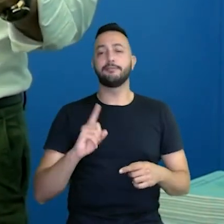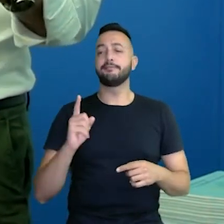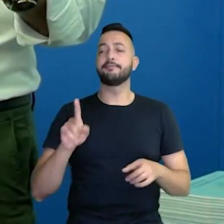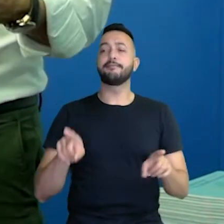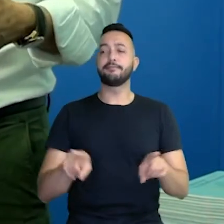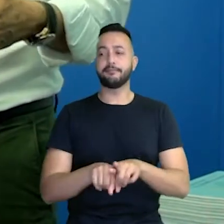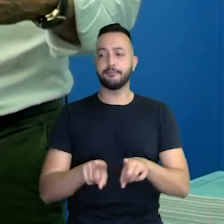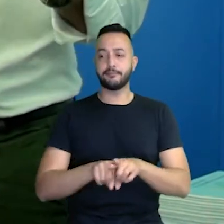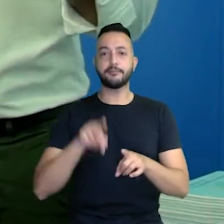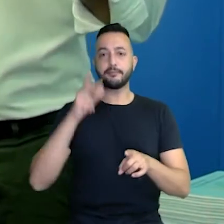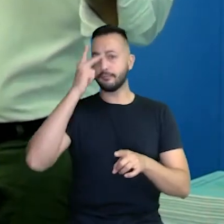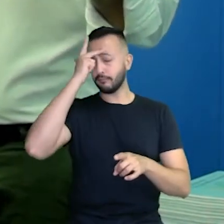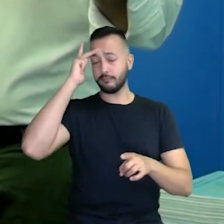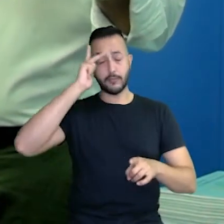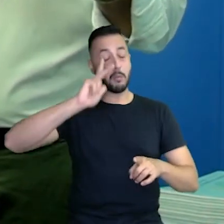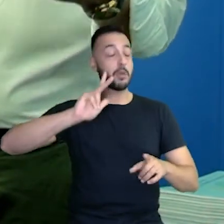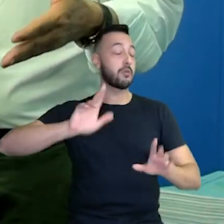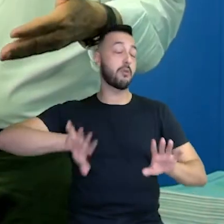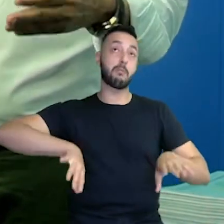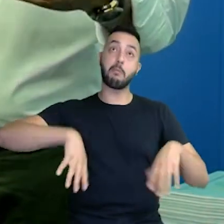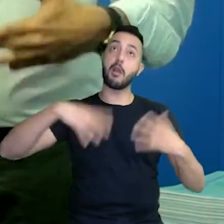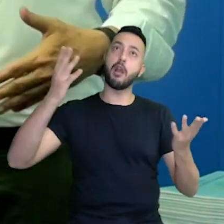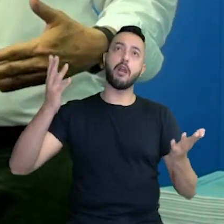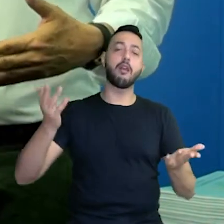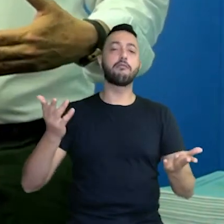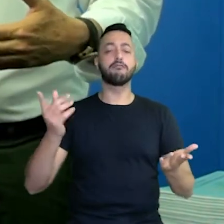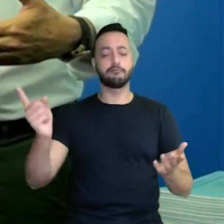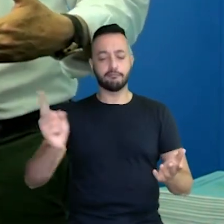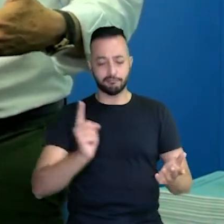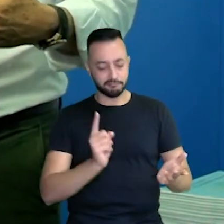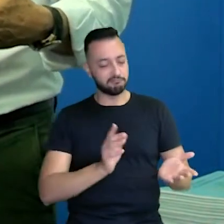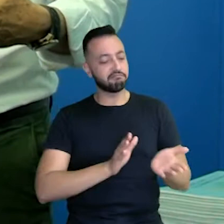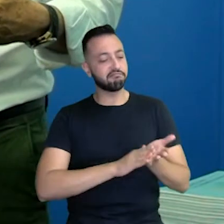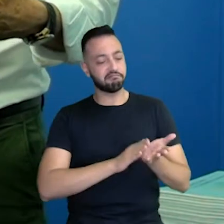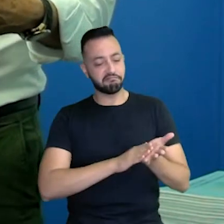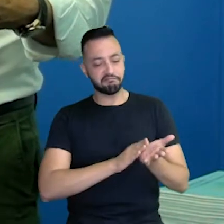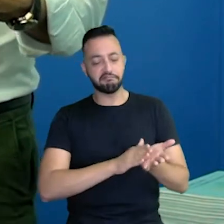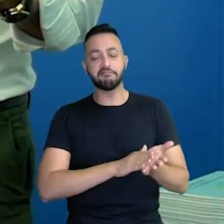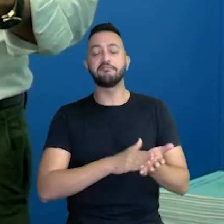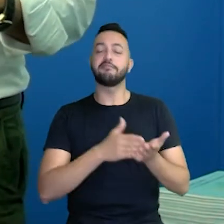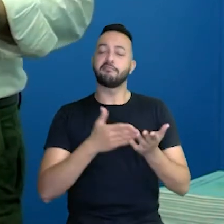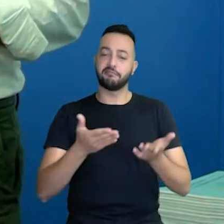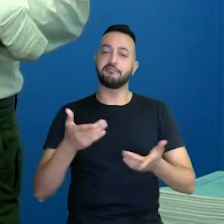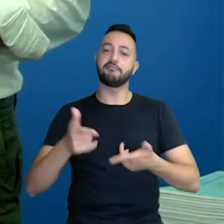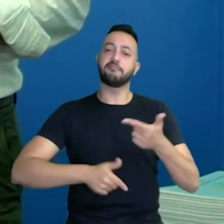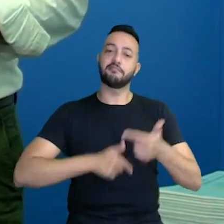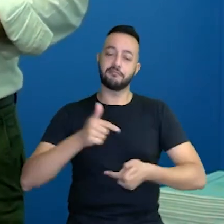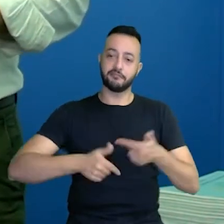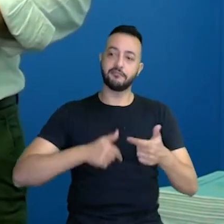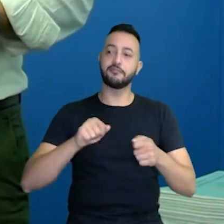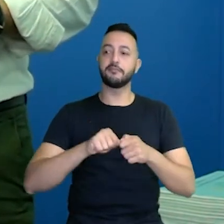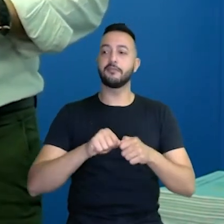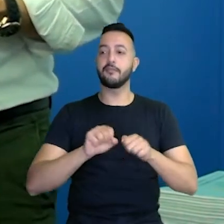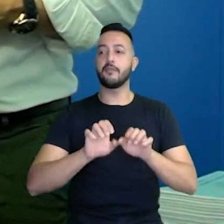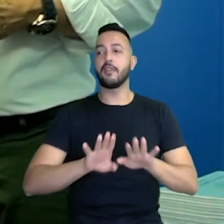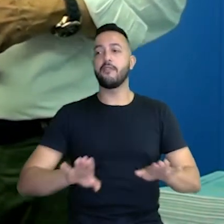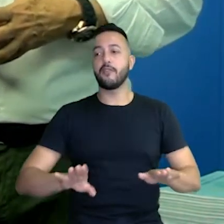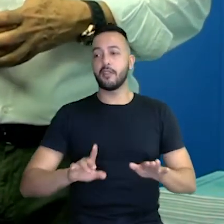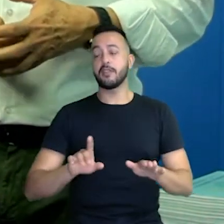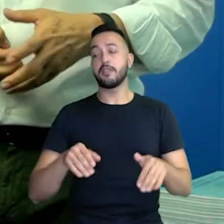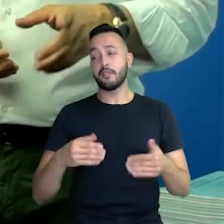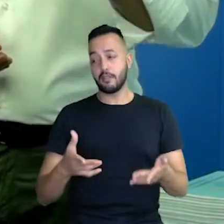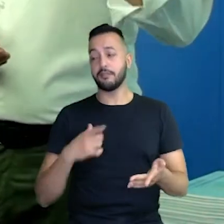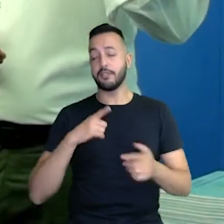pessoas radicais vieram parabenizar o trabalho que está sendo feito nesse formato. Então, temos todas